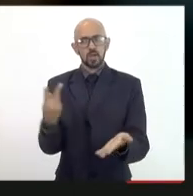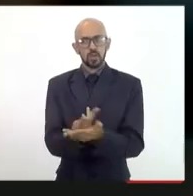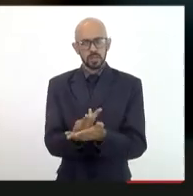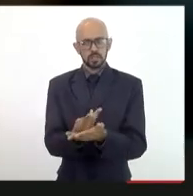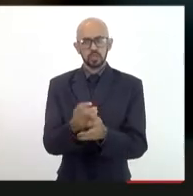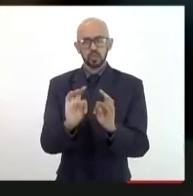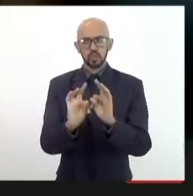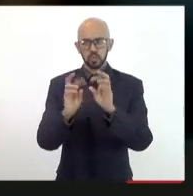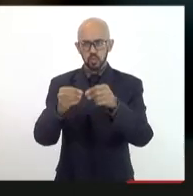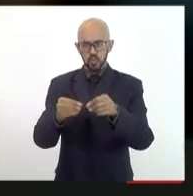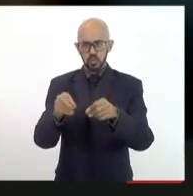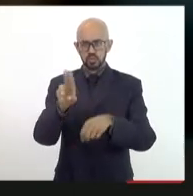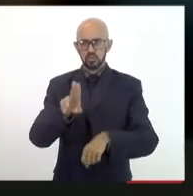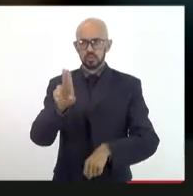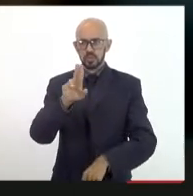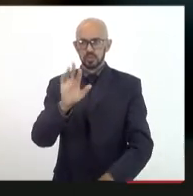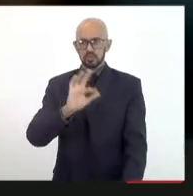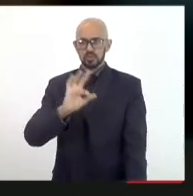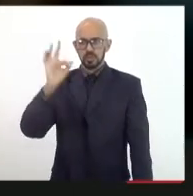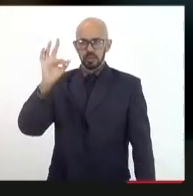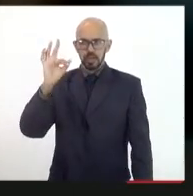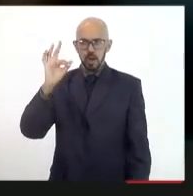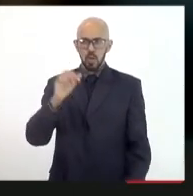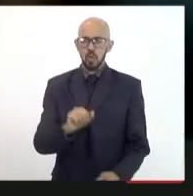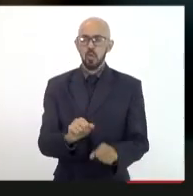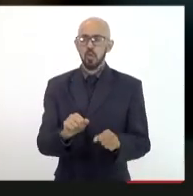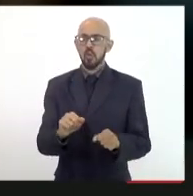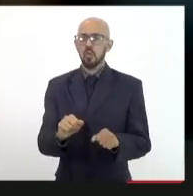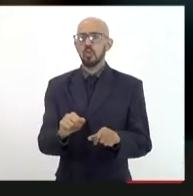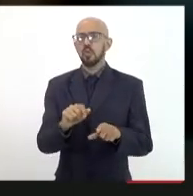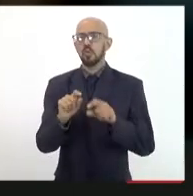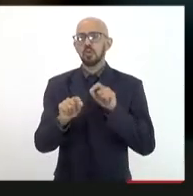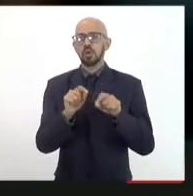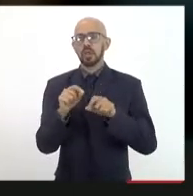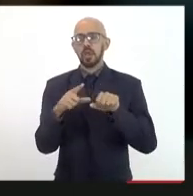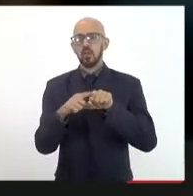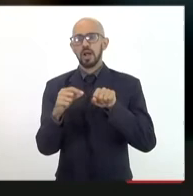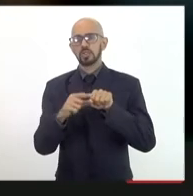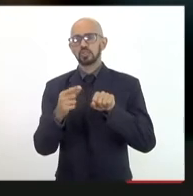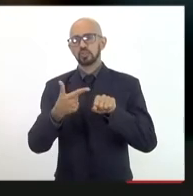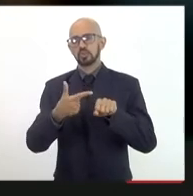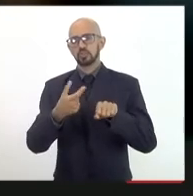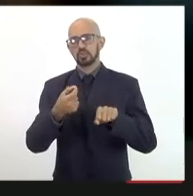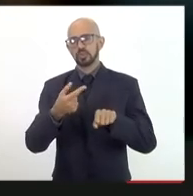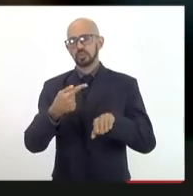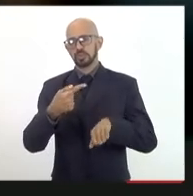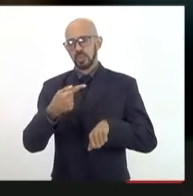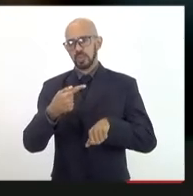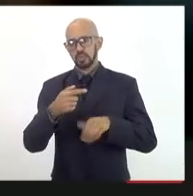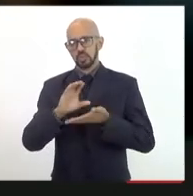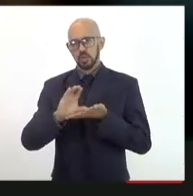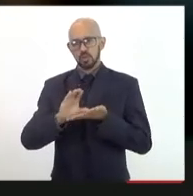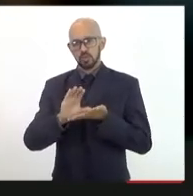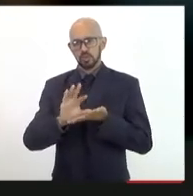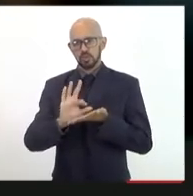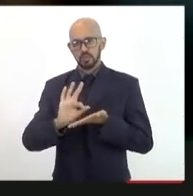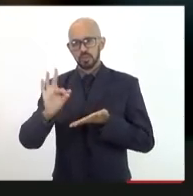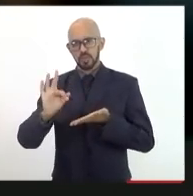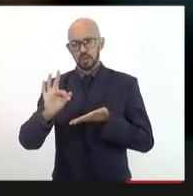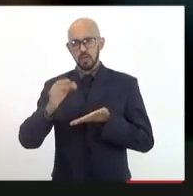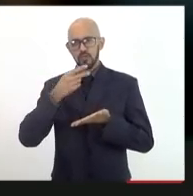todas as federais do país nós temos no artigo 207 da constituição autonomia